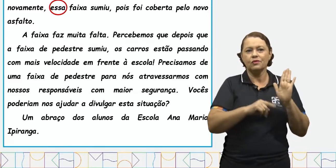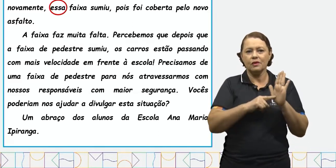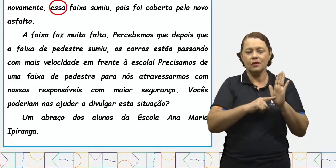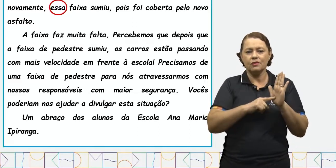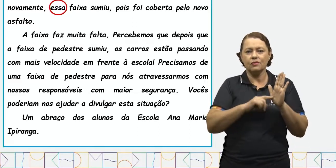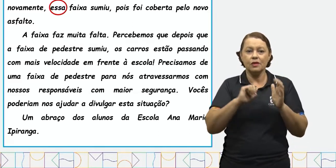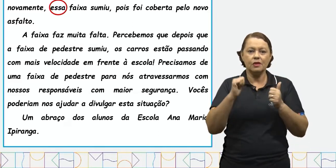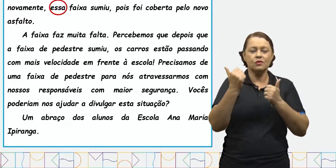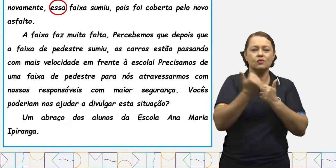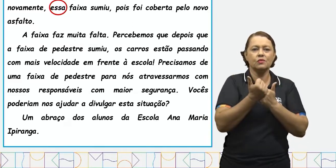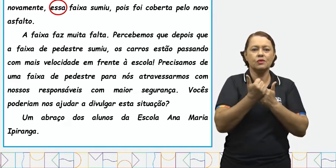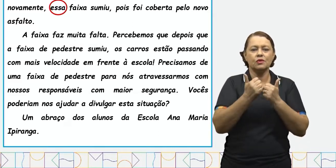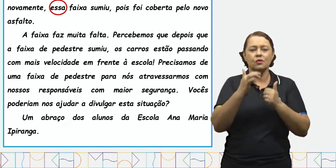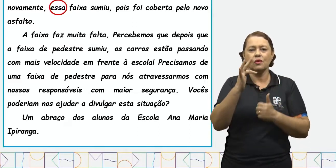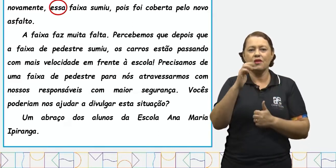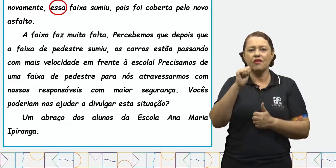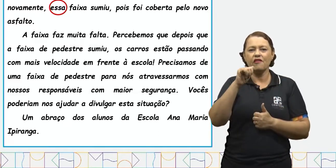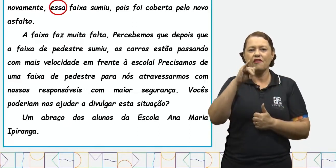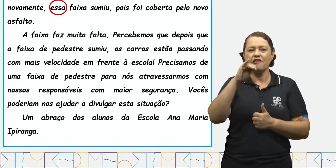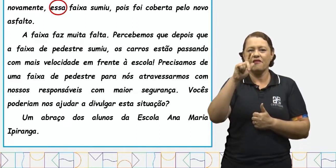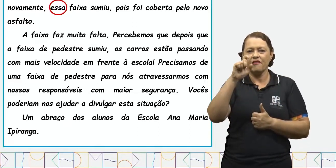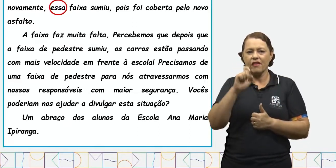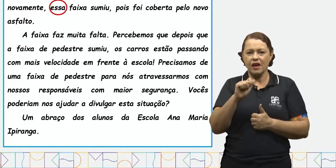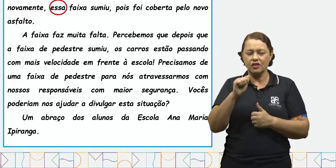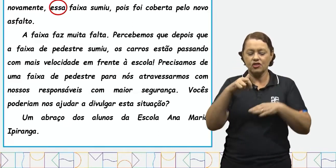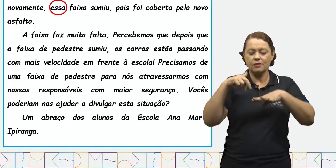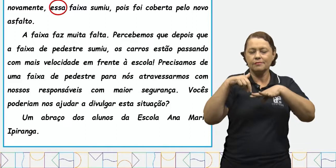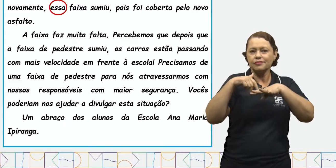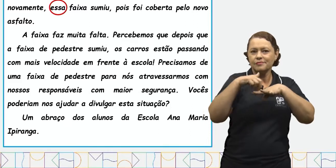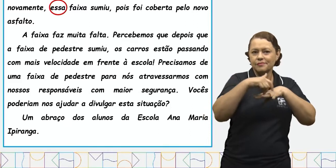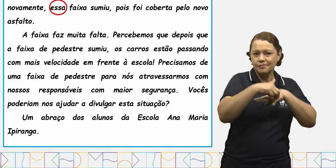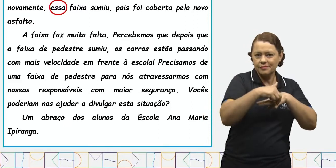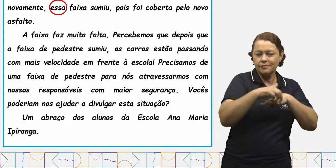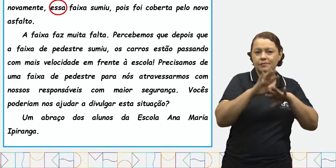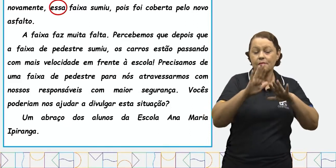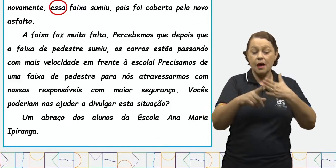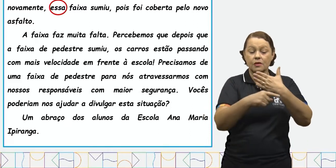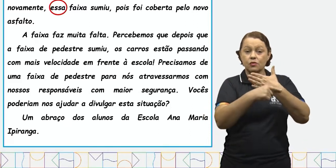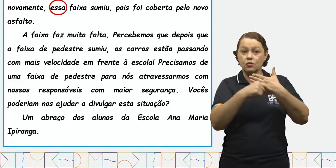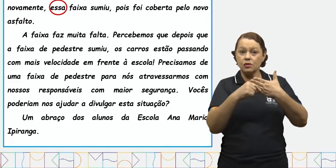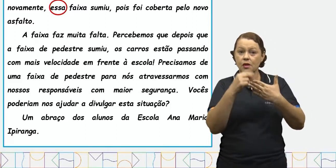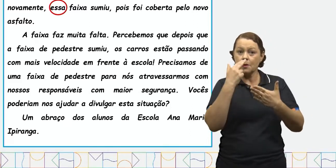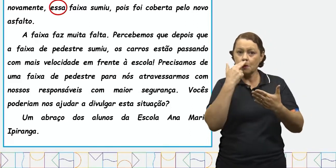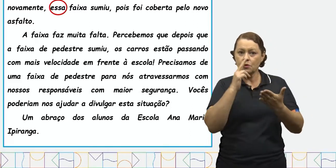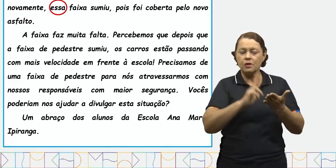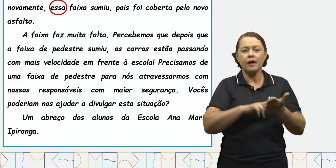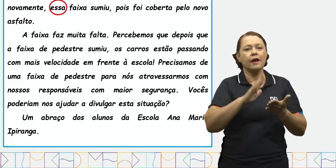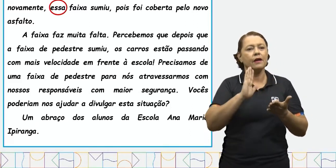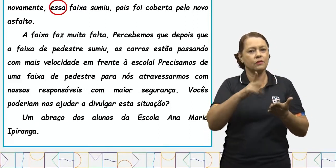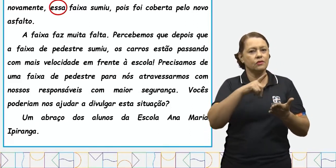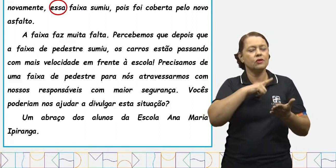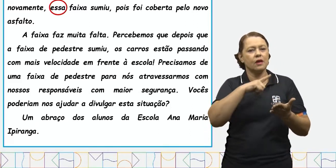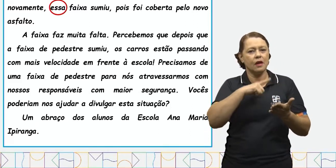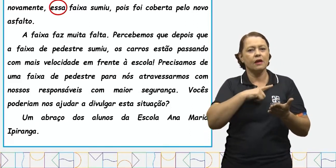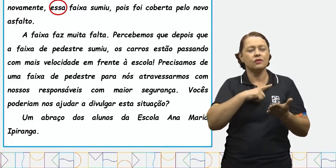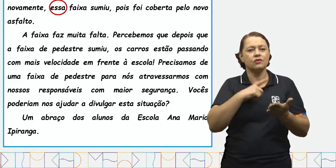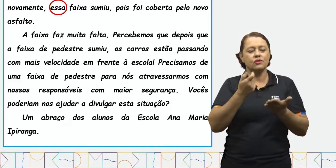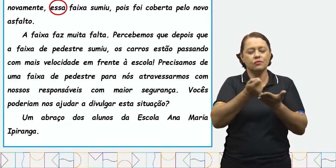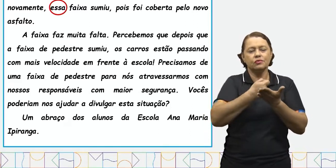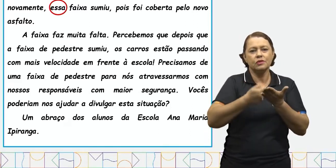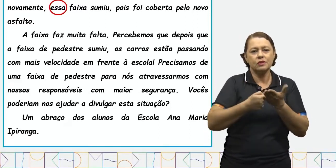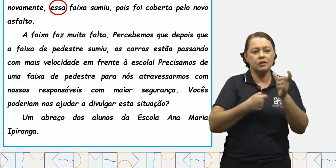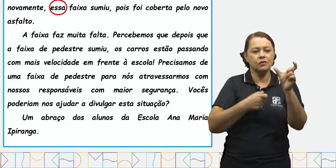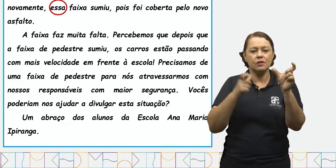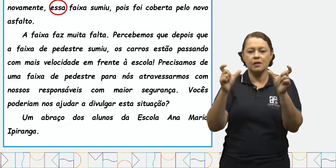palavras faixa de pedestre. Como os autores da carta já tinham escrito faixa de pedestre duas vezes,